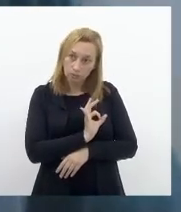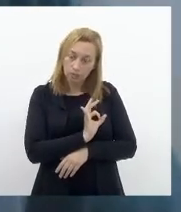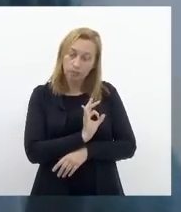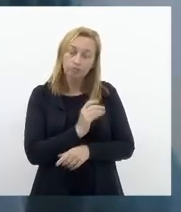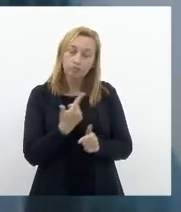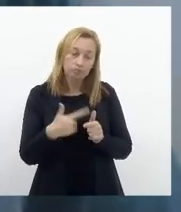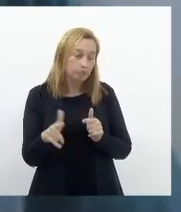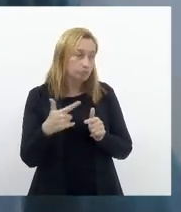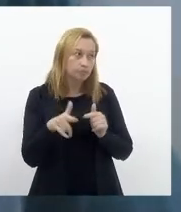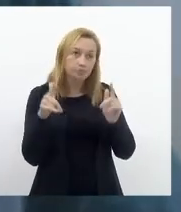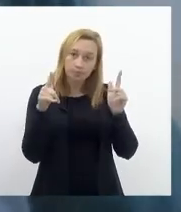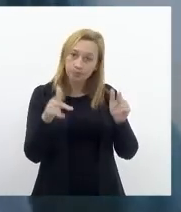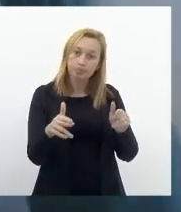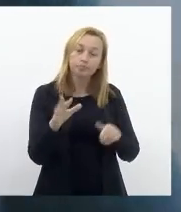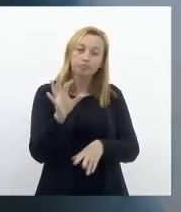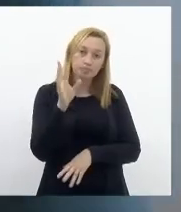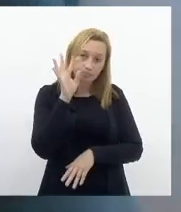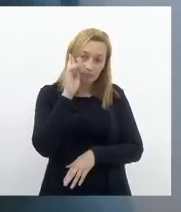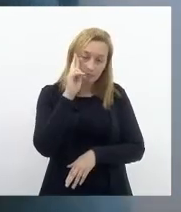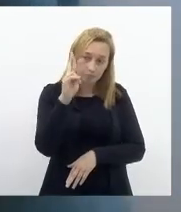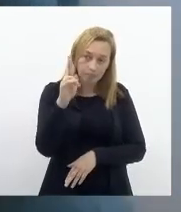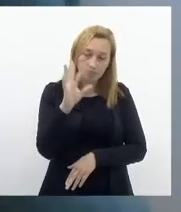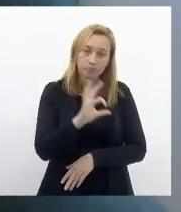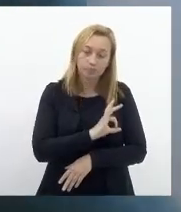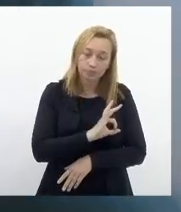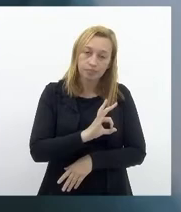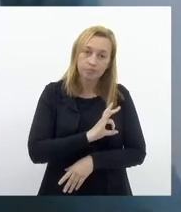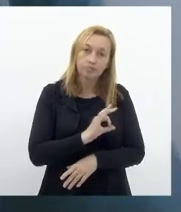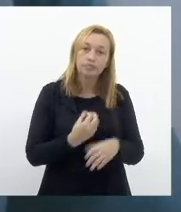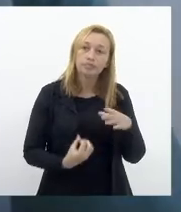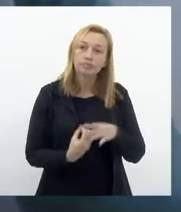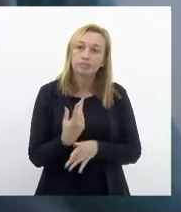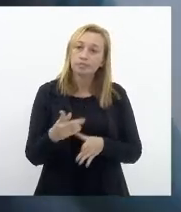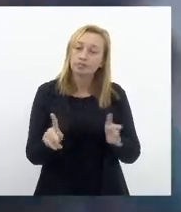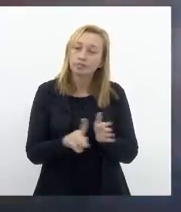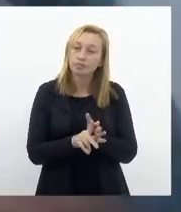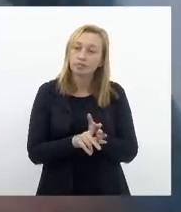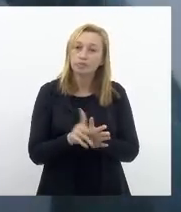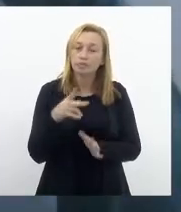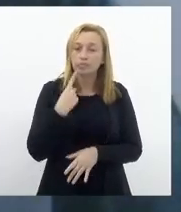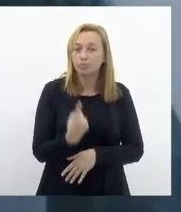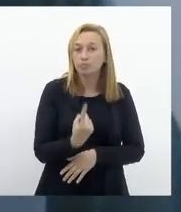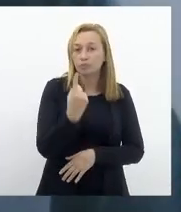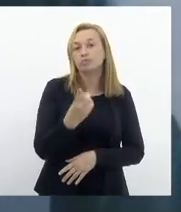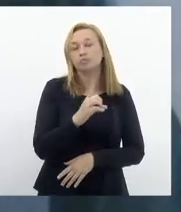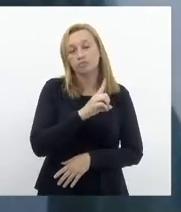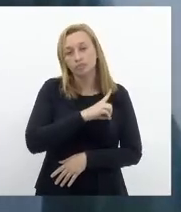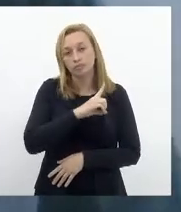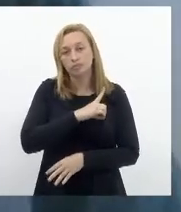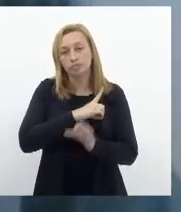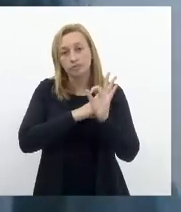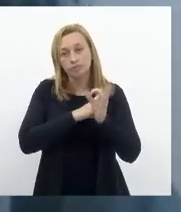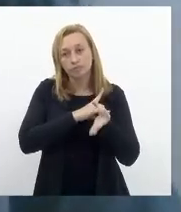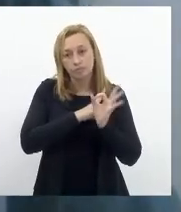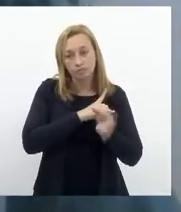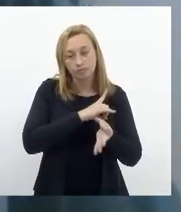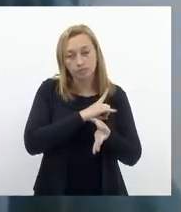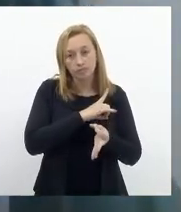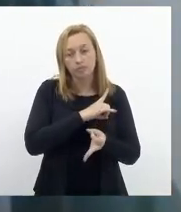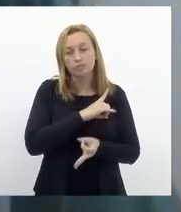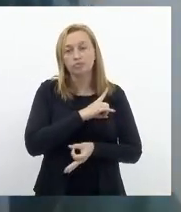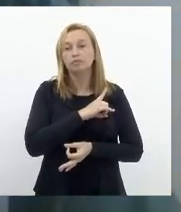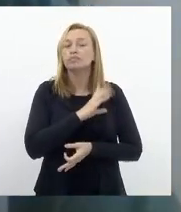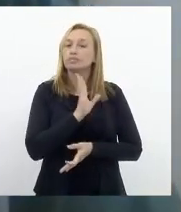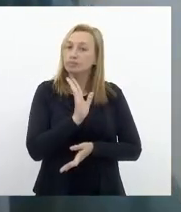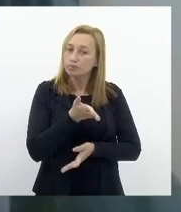problema, foi chefe de polícia, fazendo um projeto para dizer que uma delegacia específica, que já tem uma série